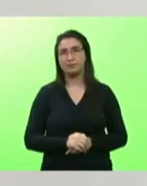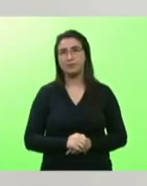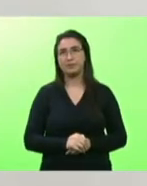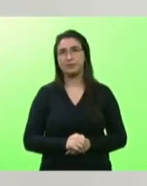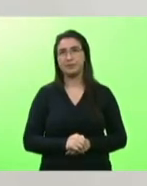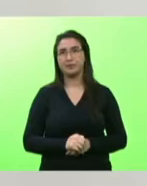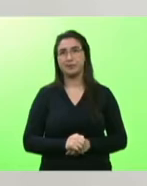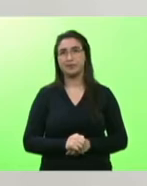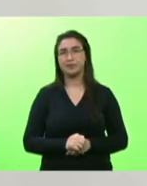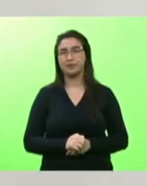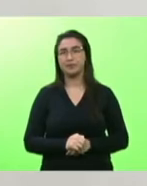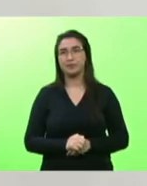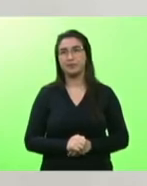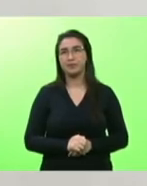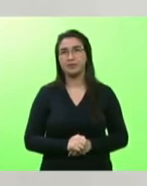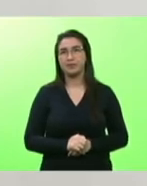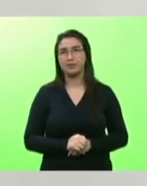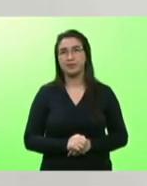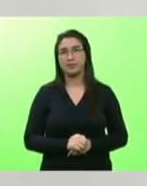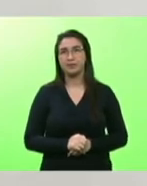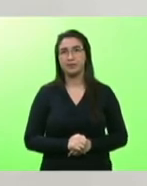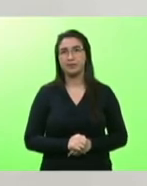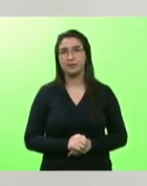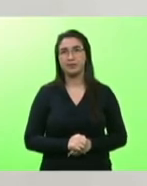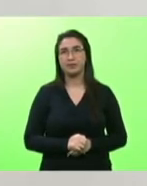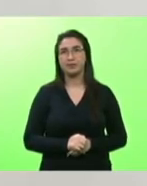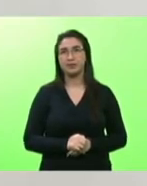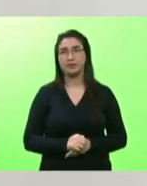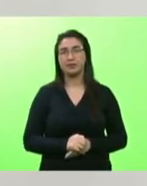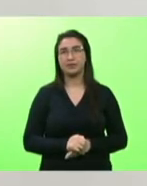mais 30 segundos para concluir deputado obrigado senhor presidente